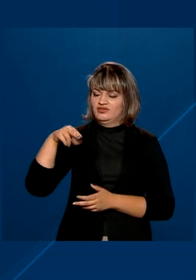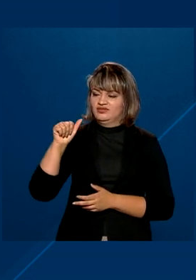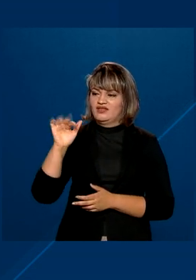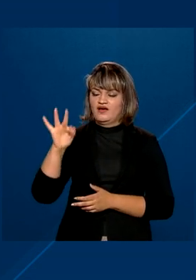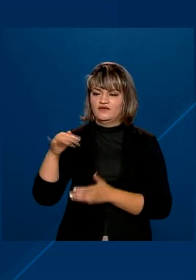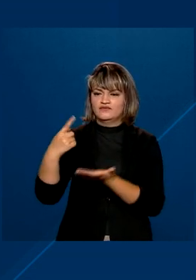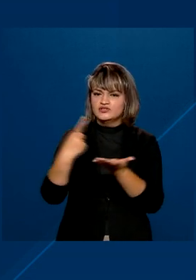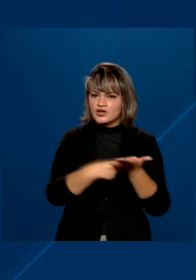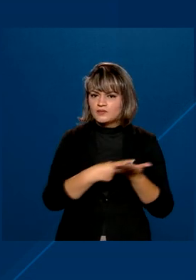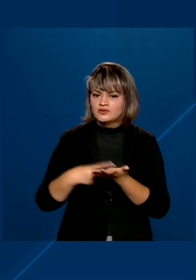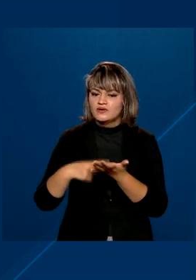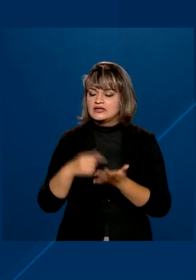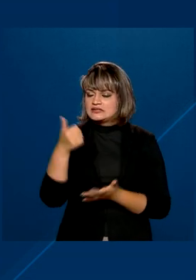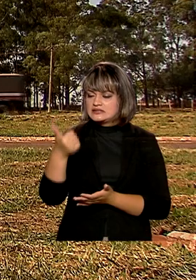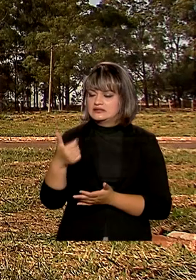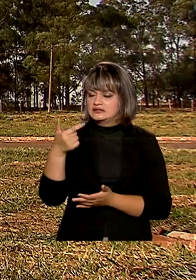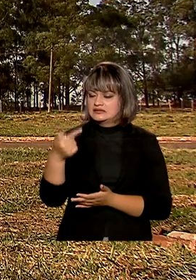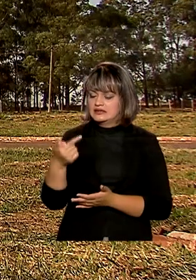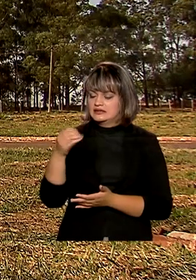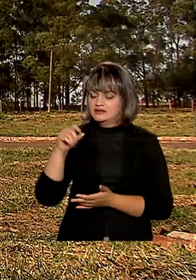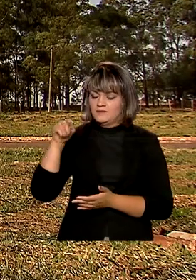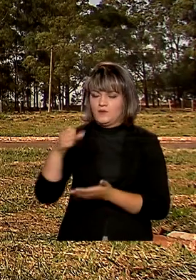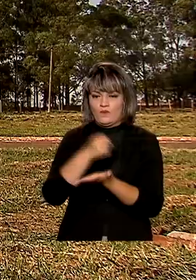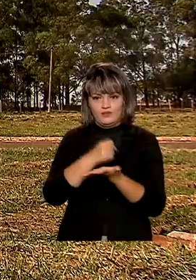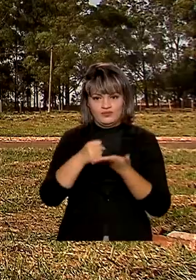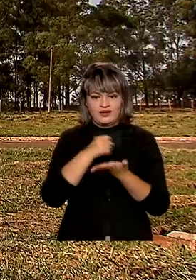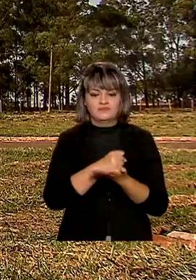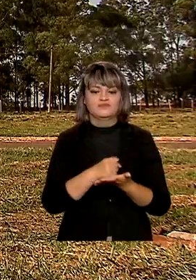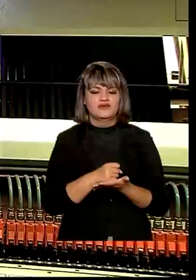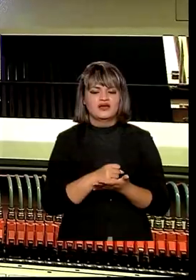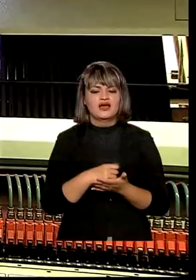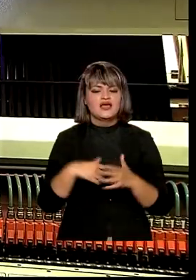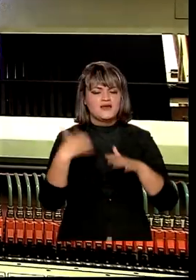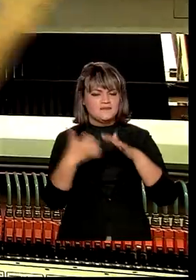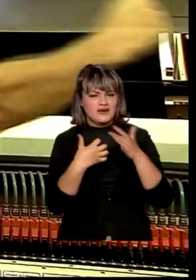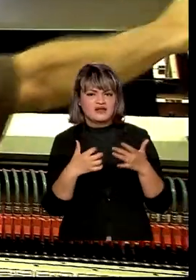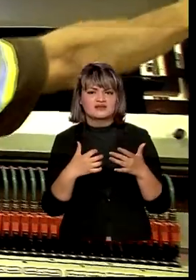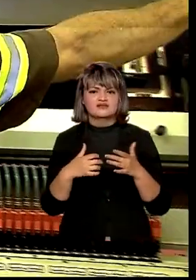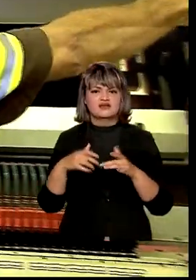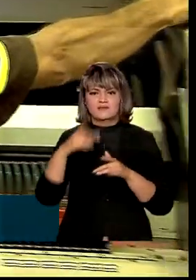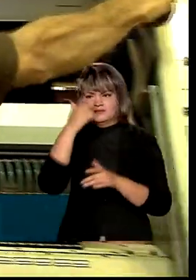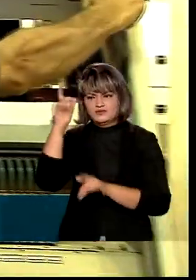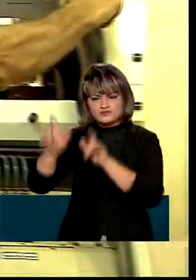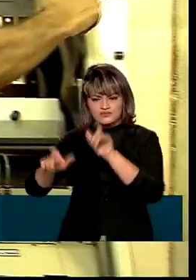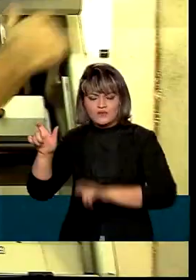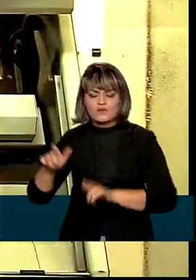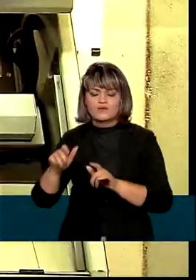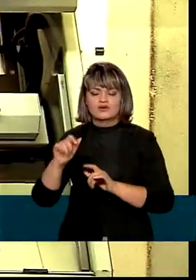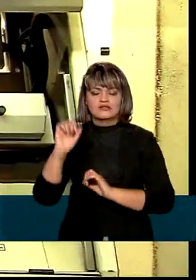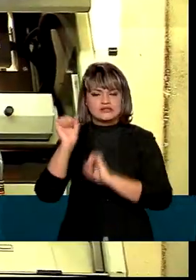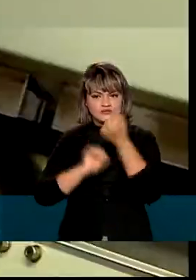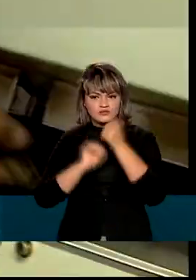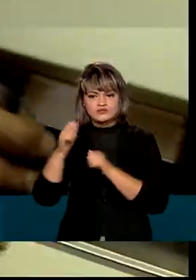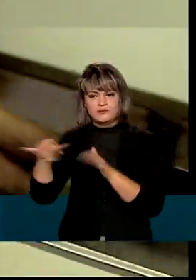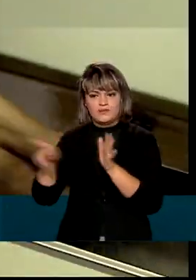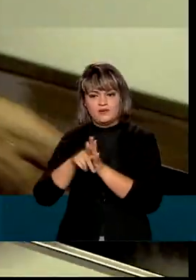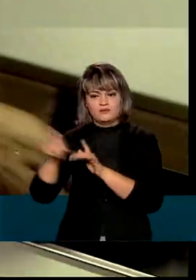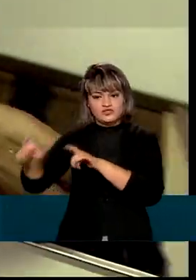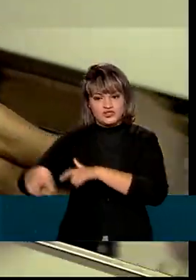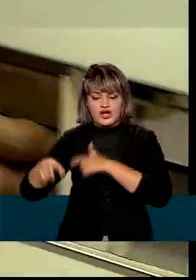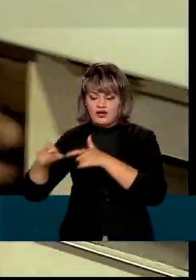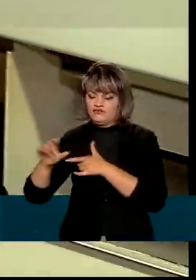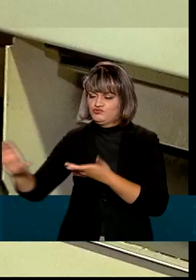de 170 mil contratos. Produtores, cooperativas e agroindústrias já receberam mais de